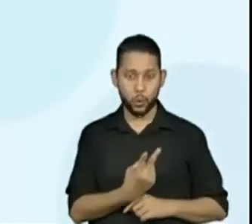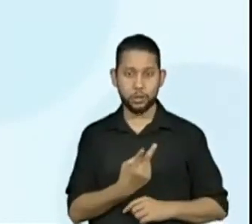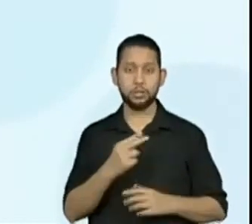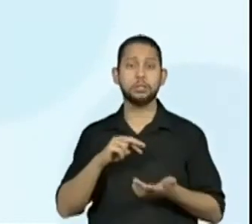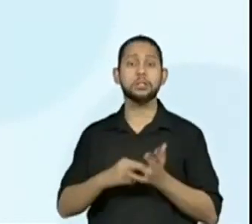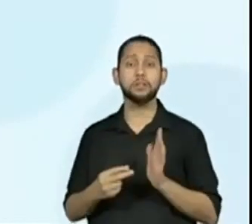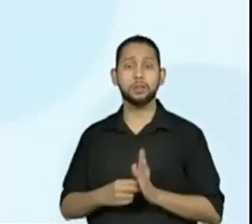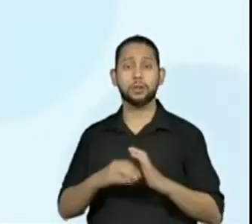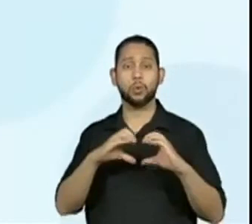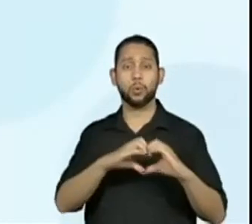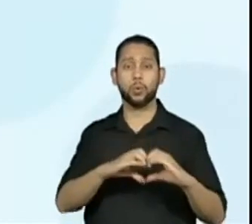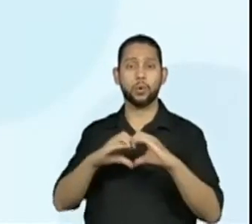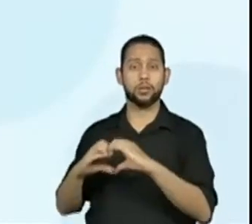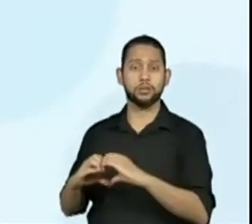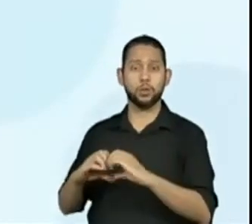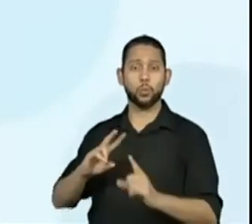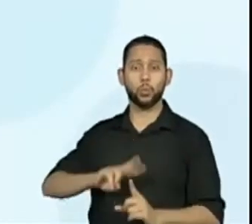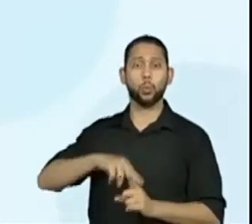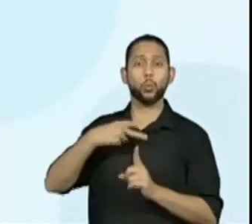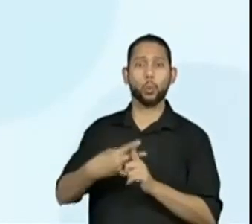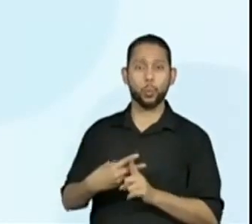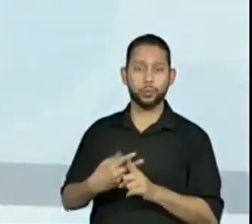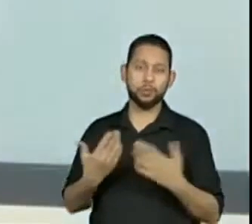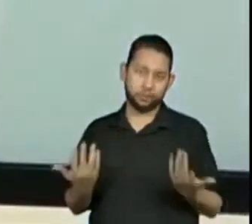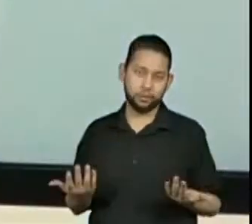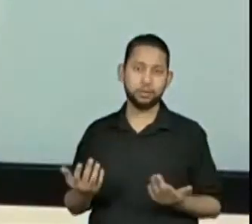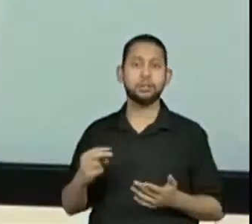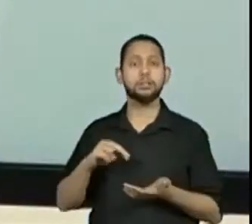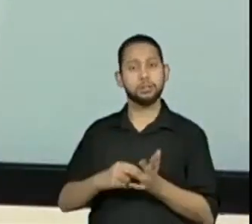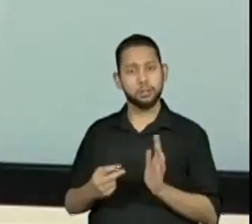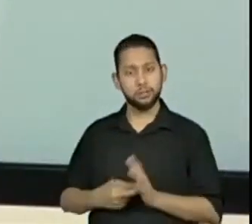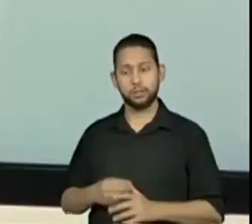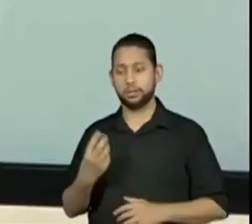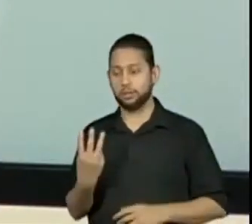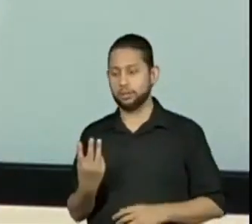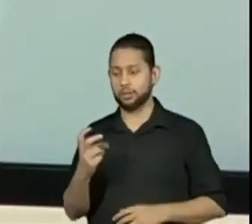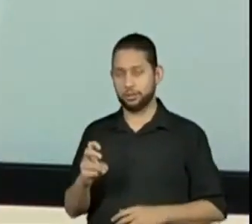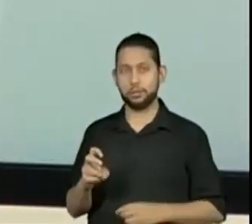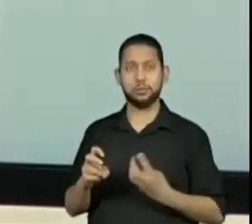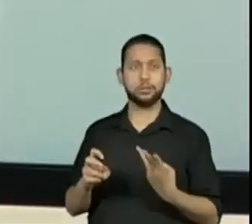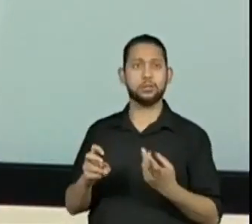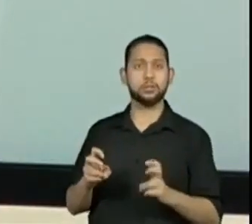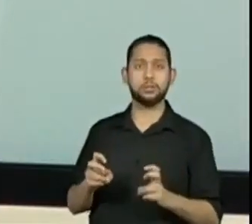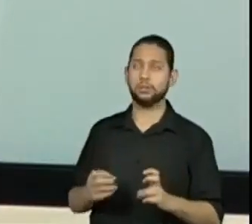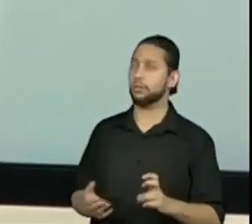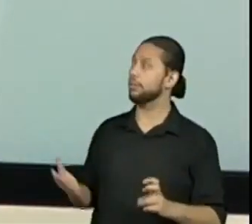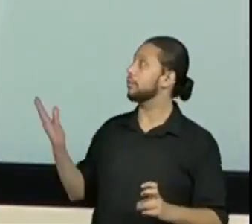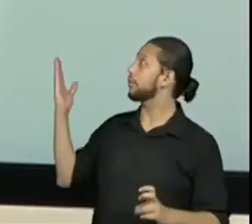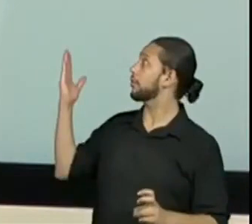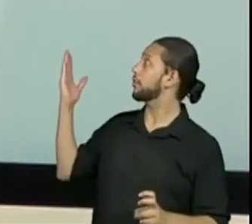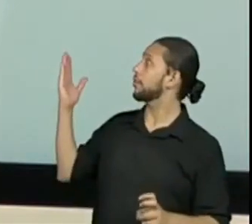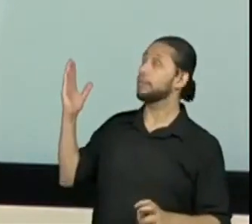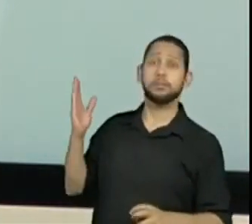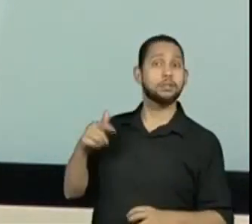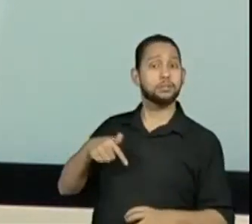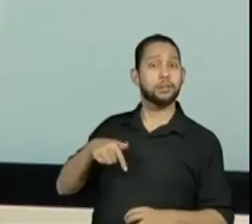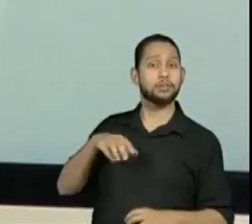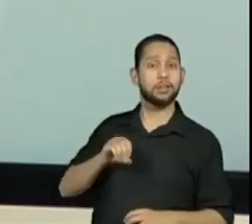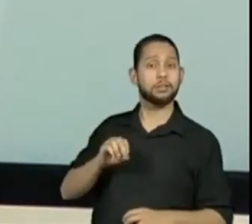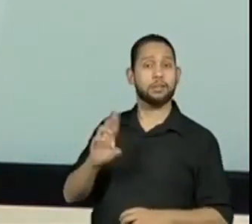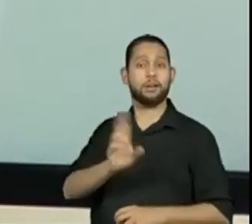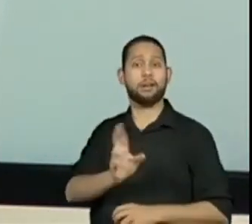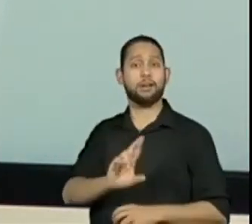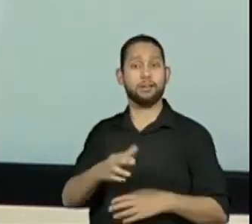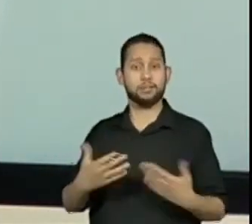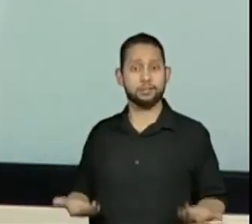coisa que o dobro, é igual a 70 reais. Deu para entender? Essa